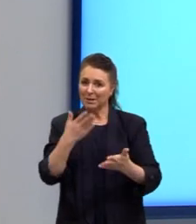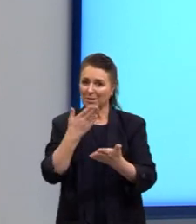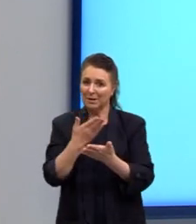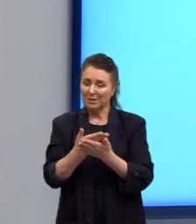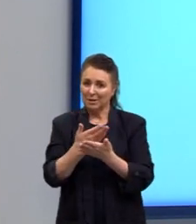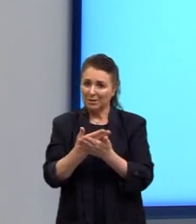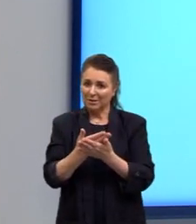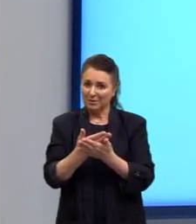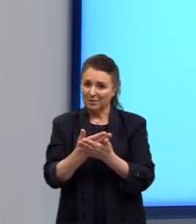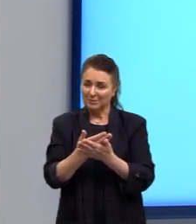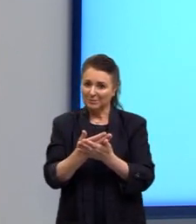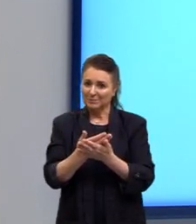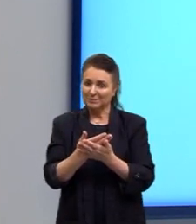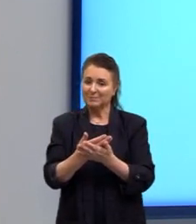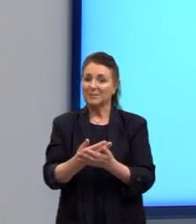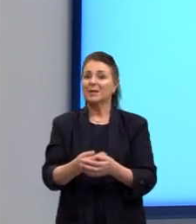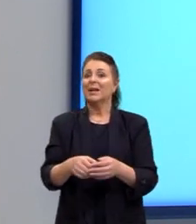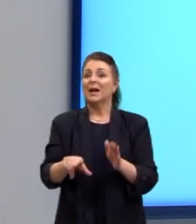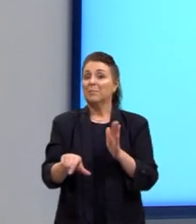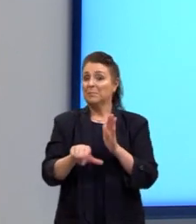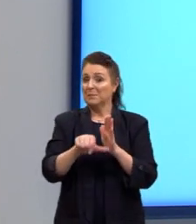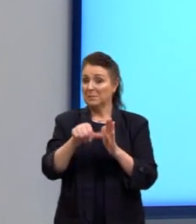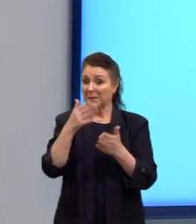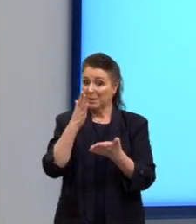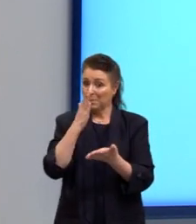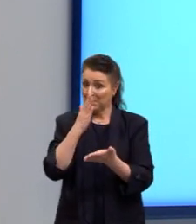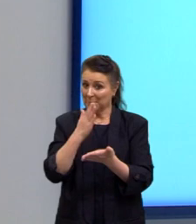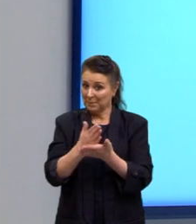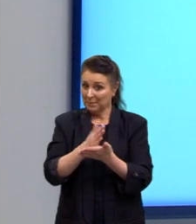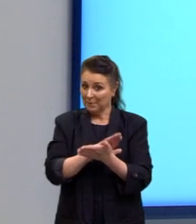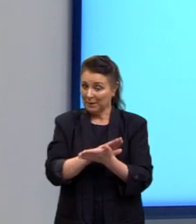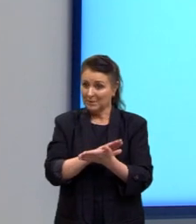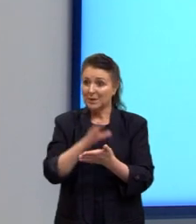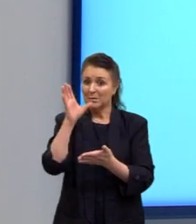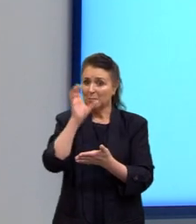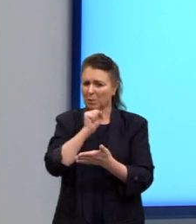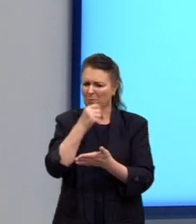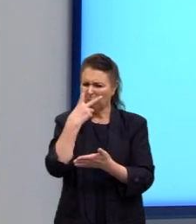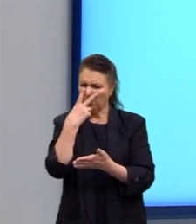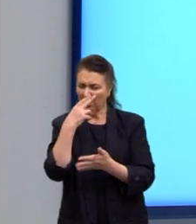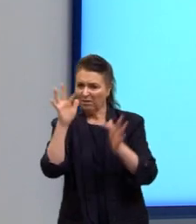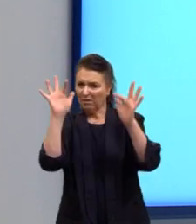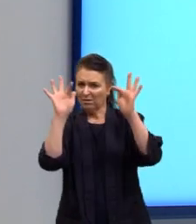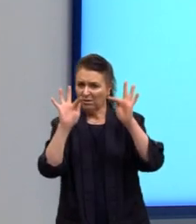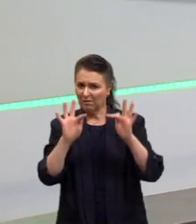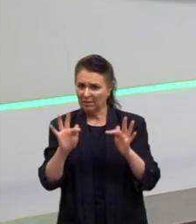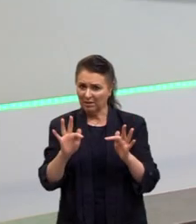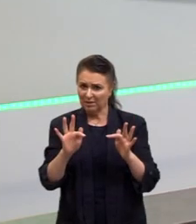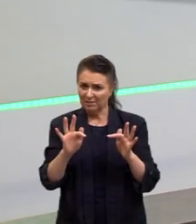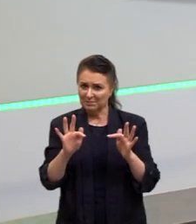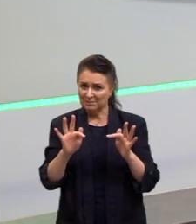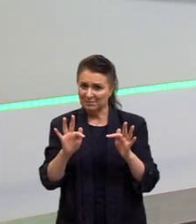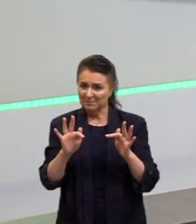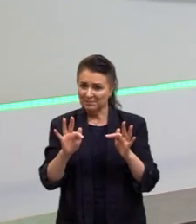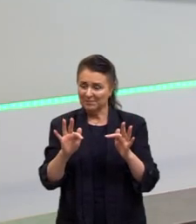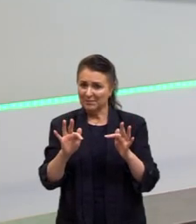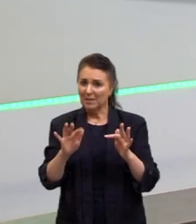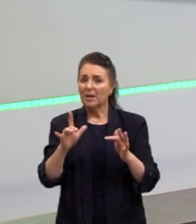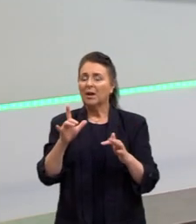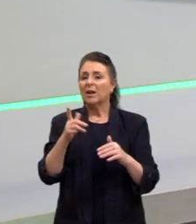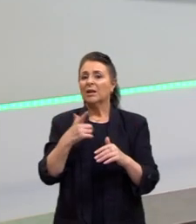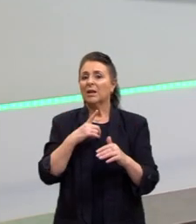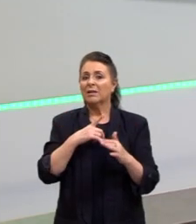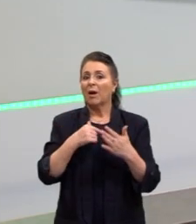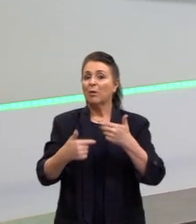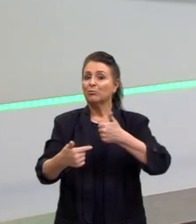primeira parte do aulão. Esse pãozinho está com uma cara de muito feliz, é uma fatia de pão aqui, muito feliz, que está dando um like